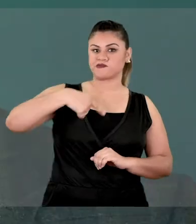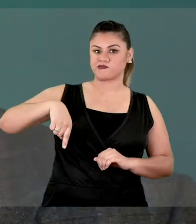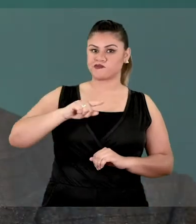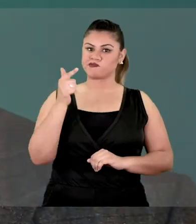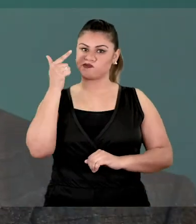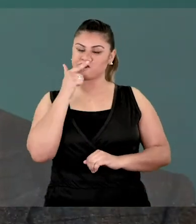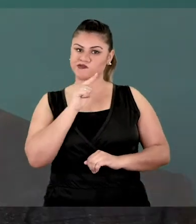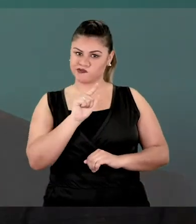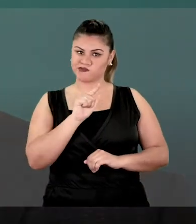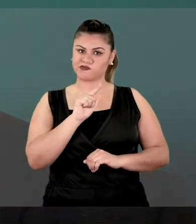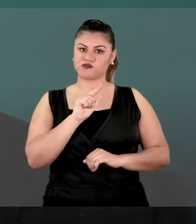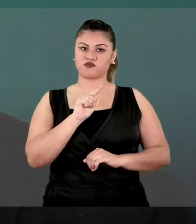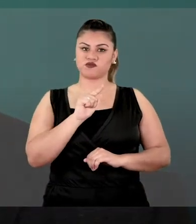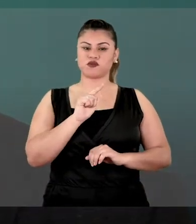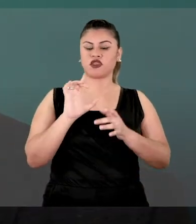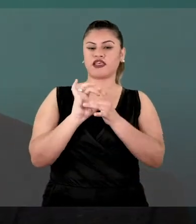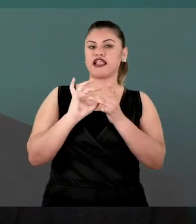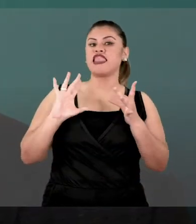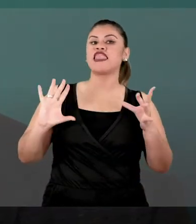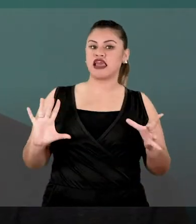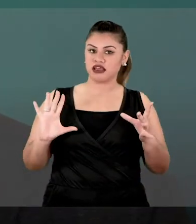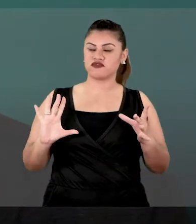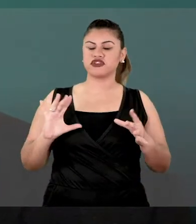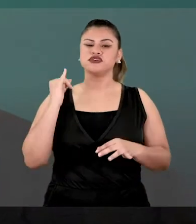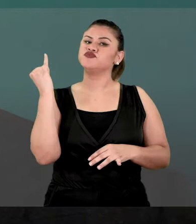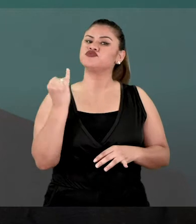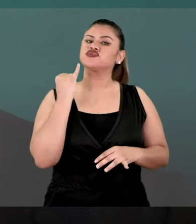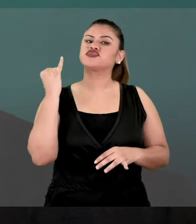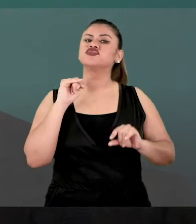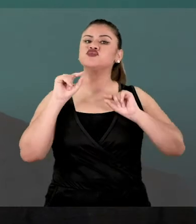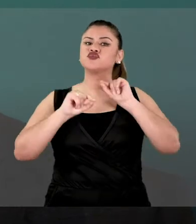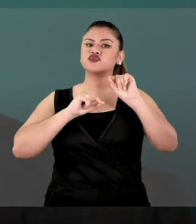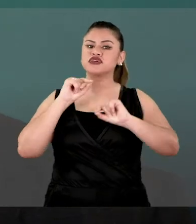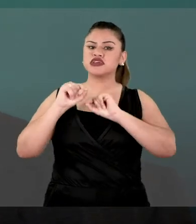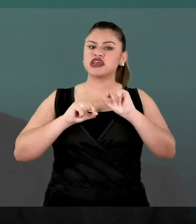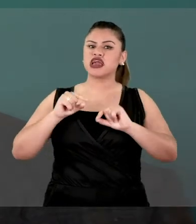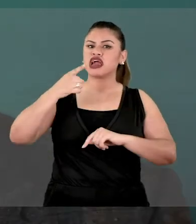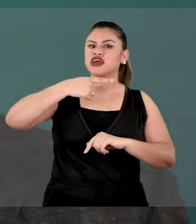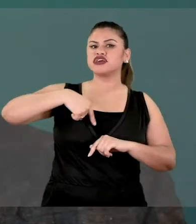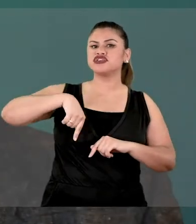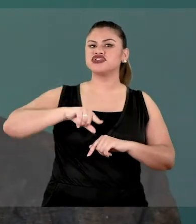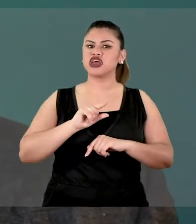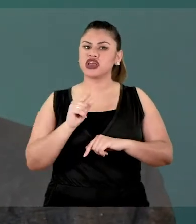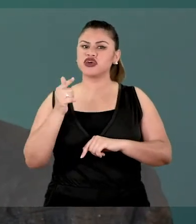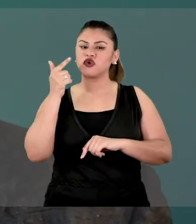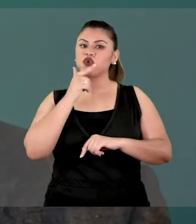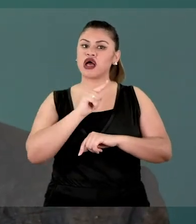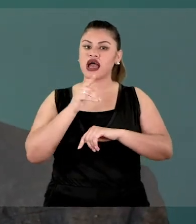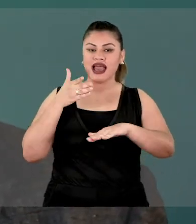Para que nós possamos nos sentir mais livres, é muito importante que nós possamos